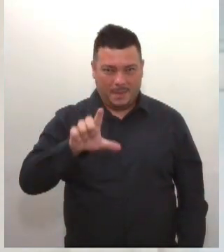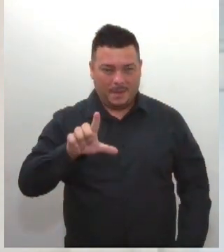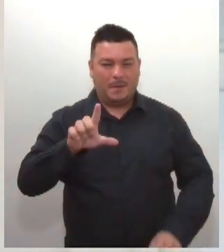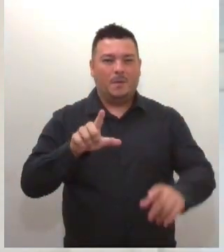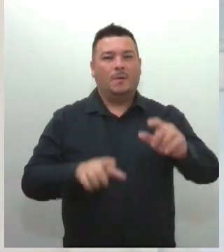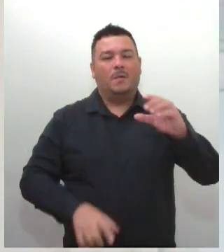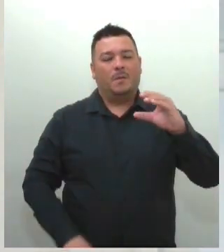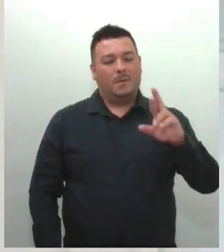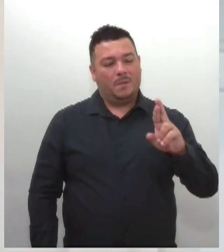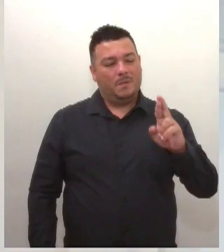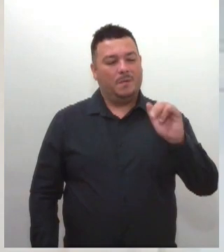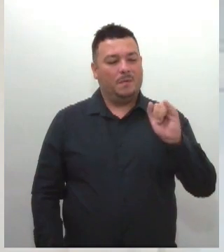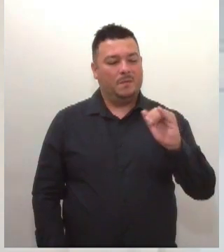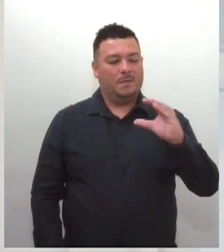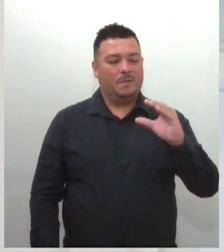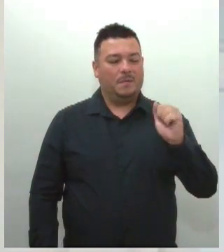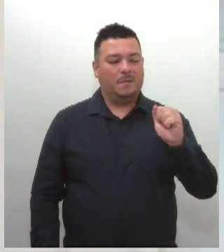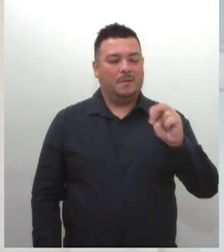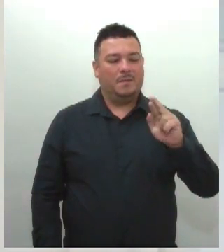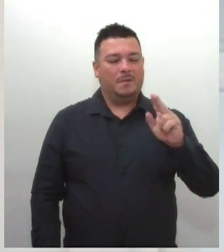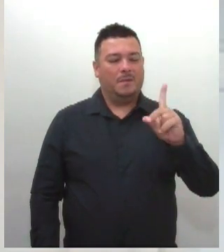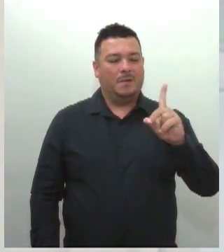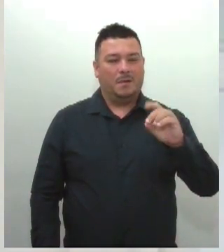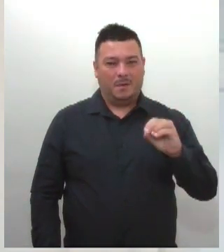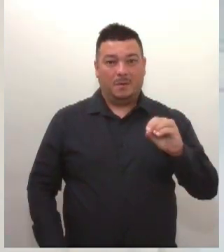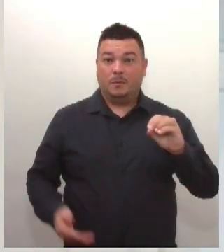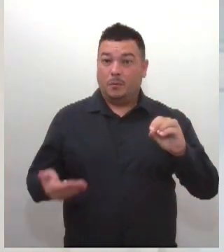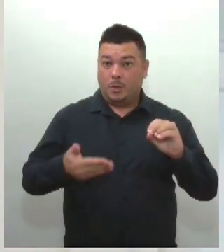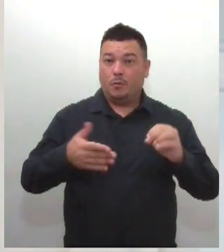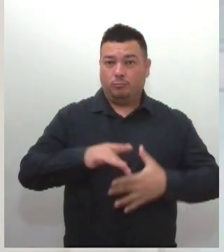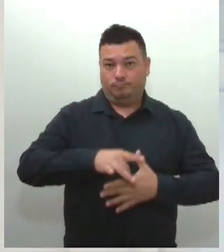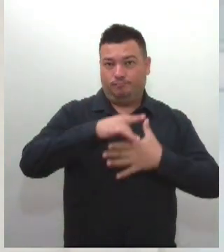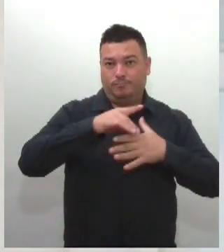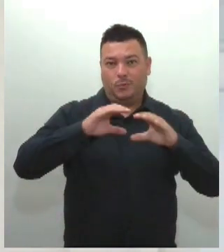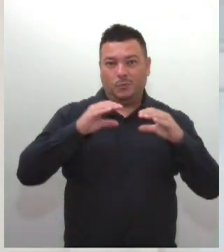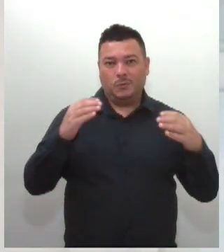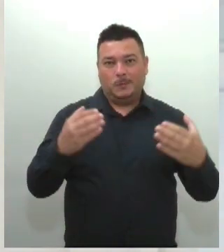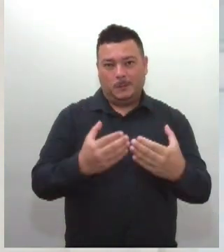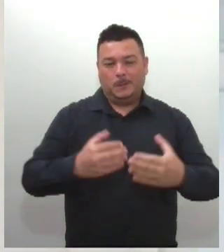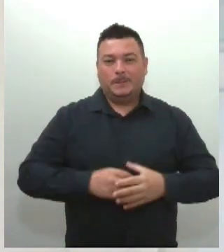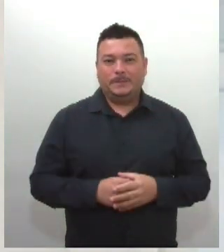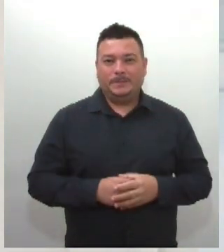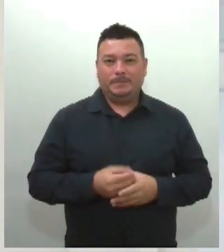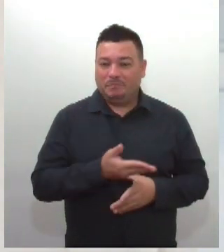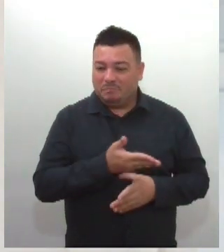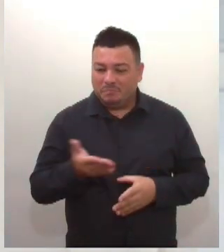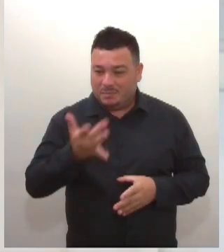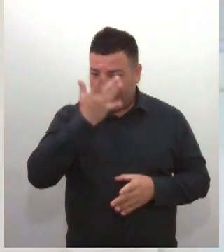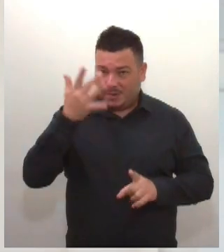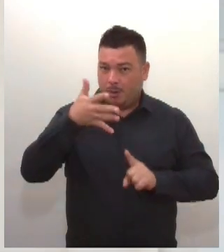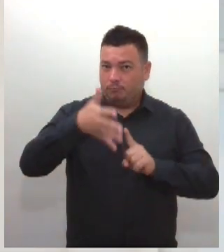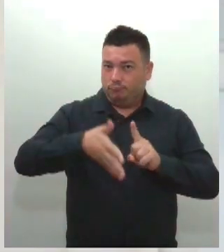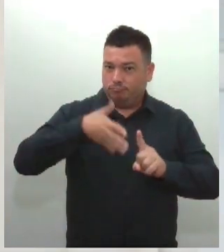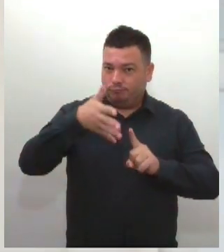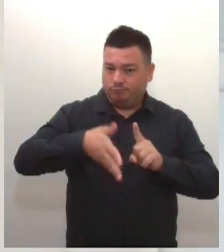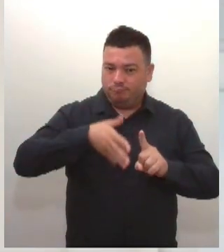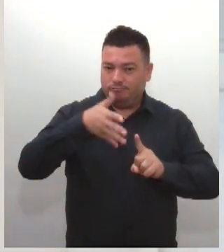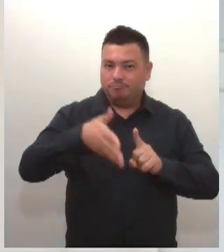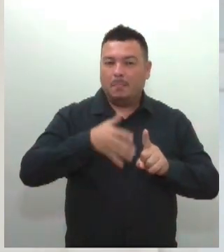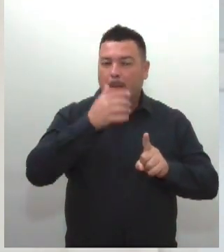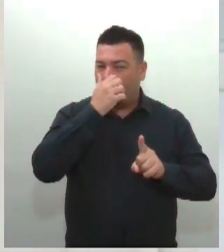estão à frente atualmente do Círculo. Esse pessoal vai dar uma palestra intitulada